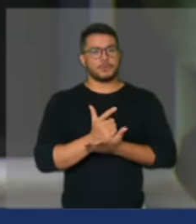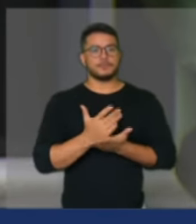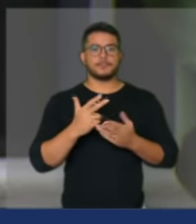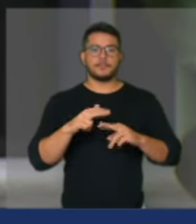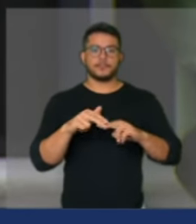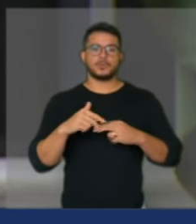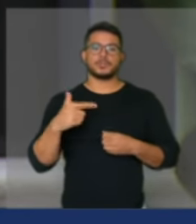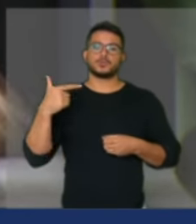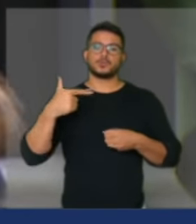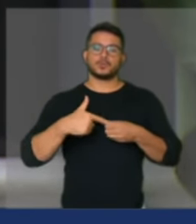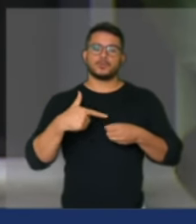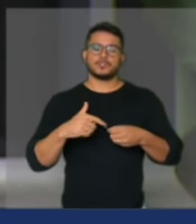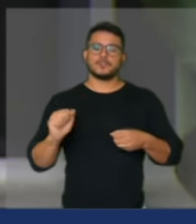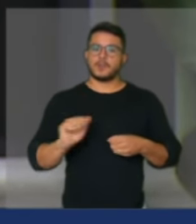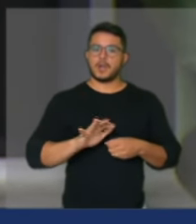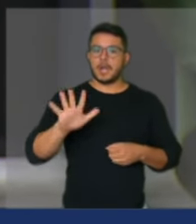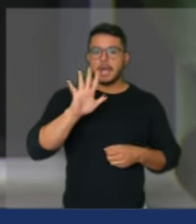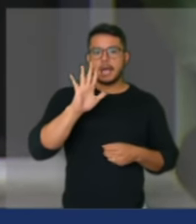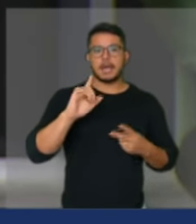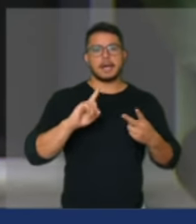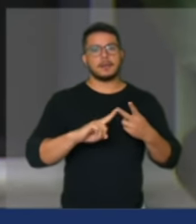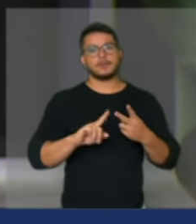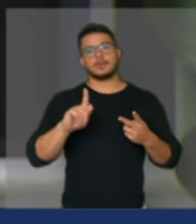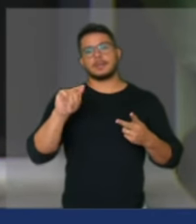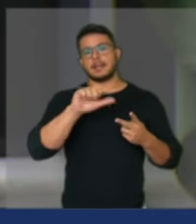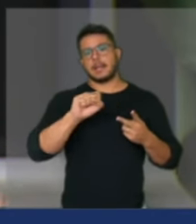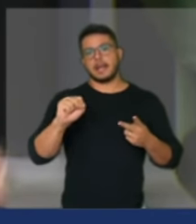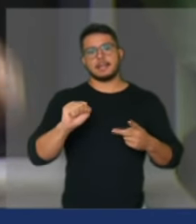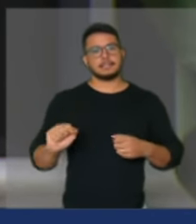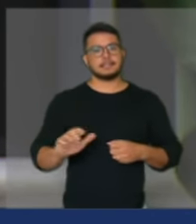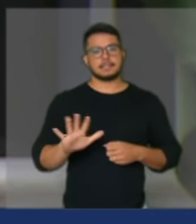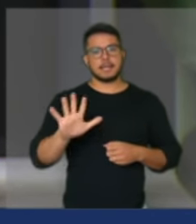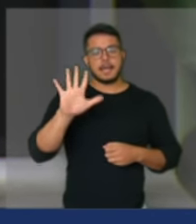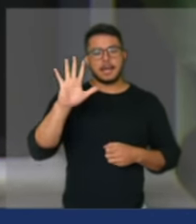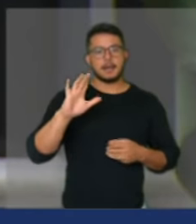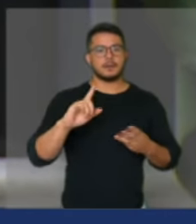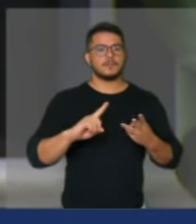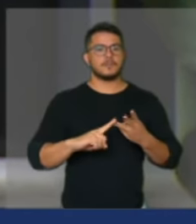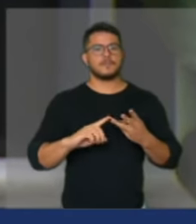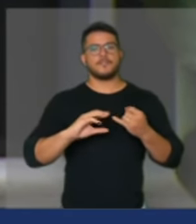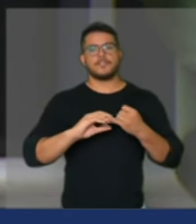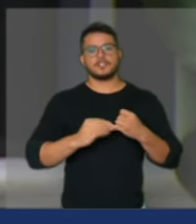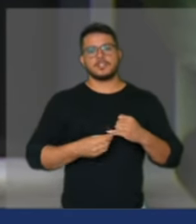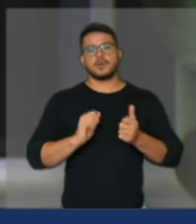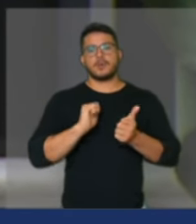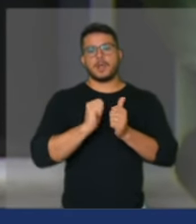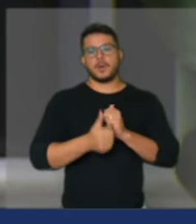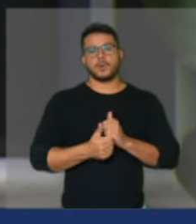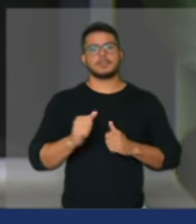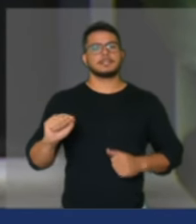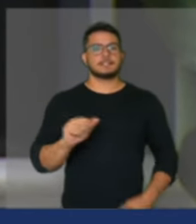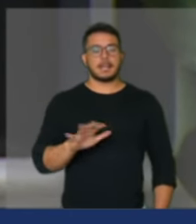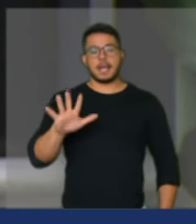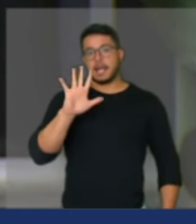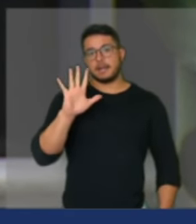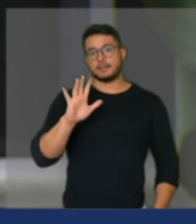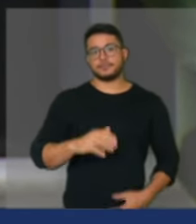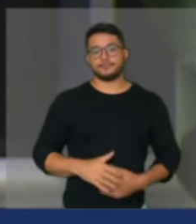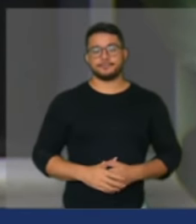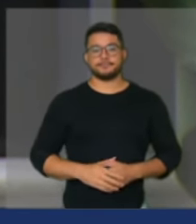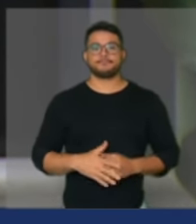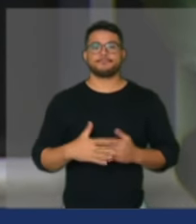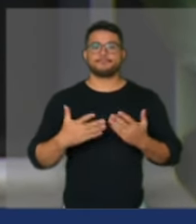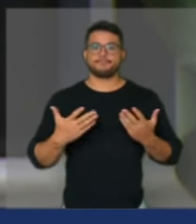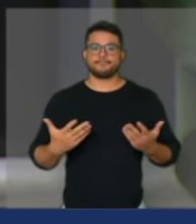mais caro gás de cozinha mais caro feijão arroz todos os alimentos mais caros ou seja o